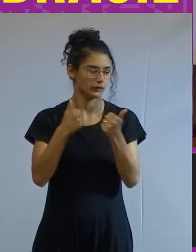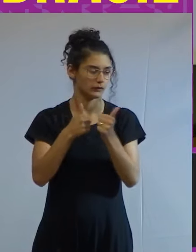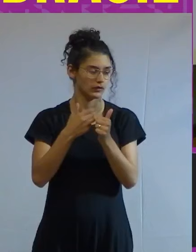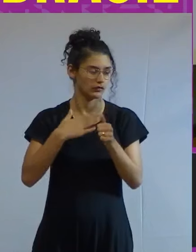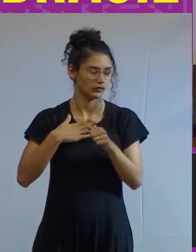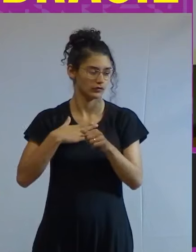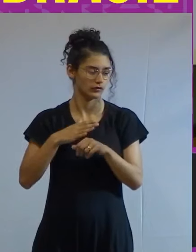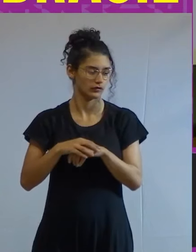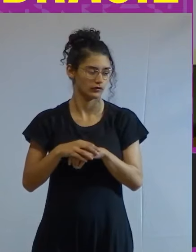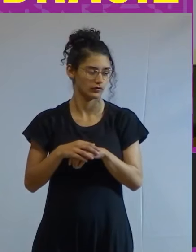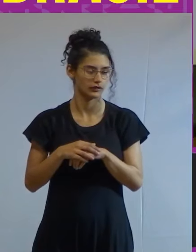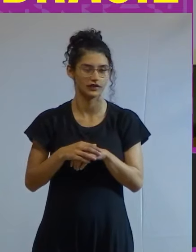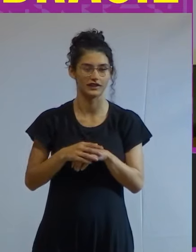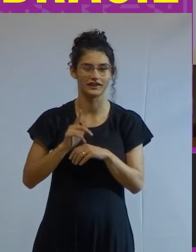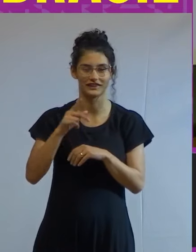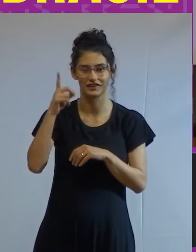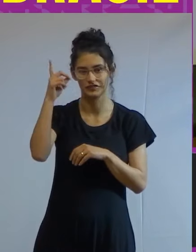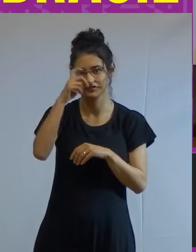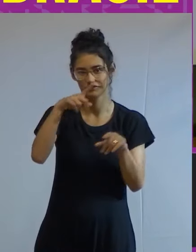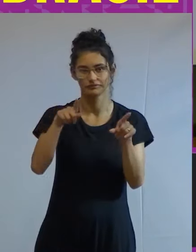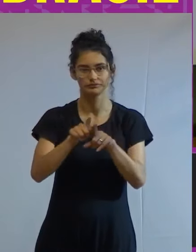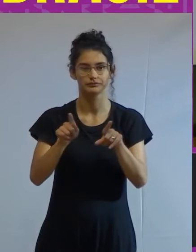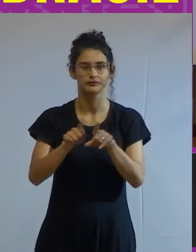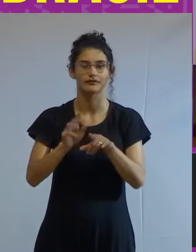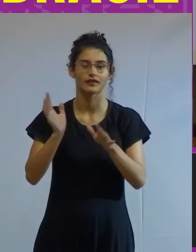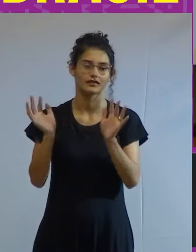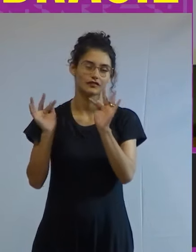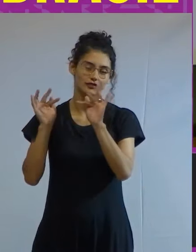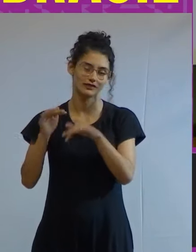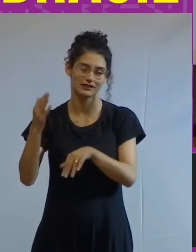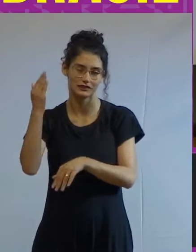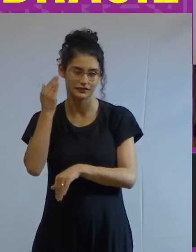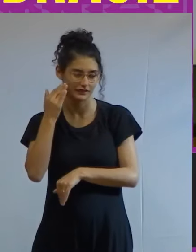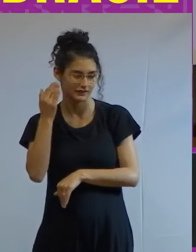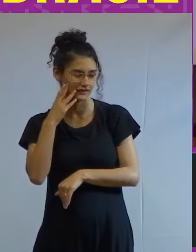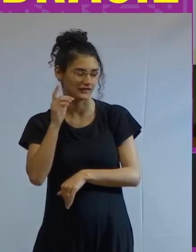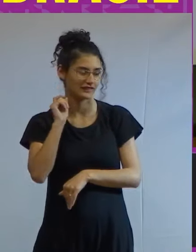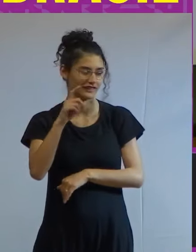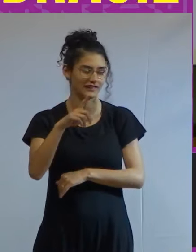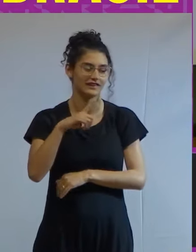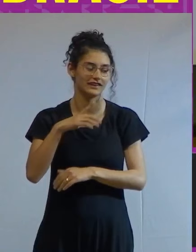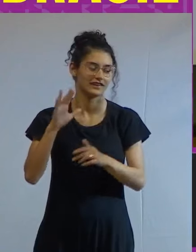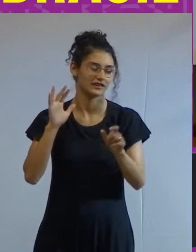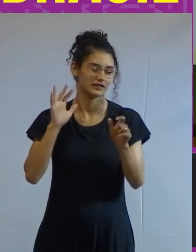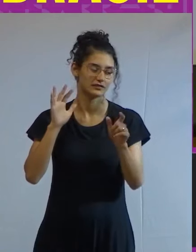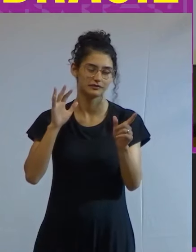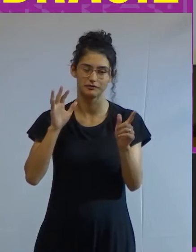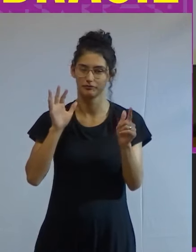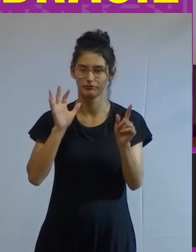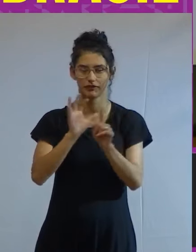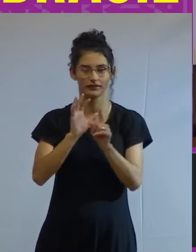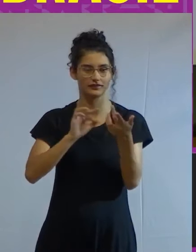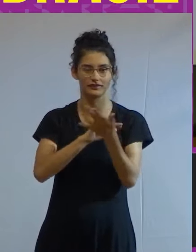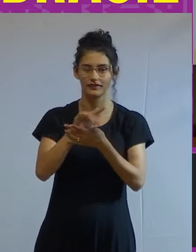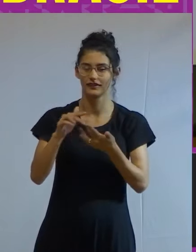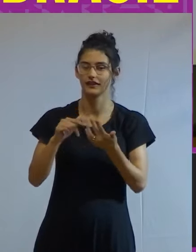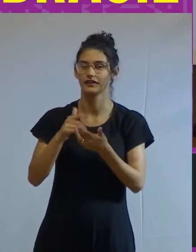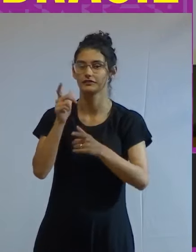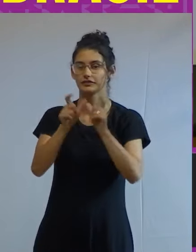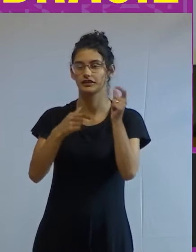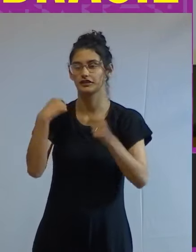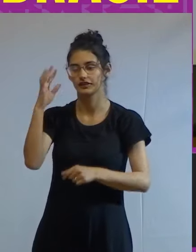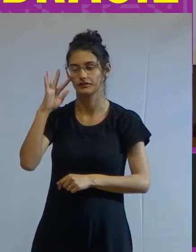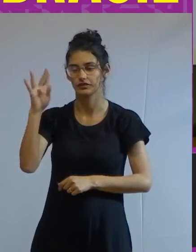primeiro momento a gente pensa que é muito difícil mas no final você entende de que você está impactando e inspirando outras pessoas além do que a gente